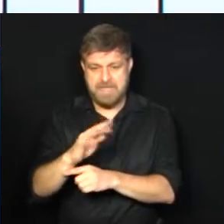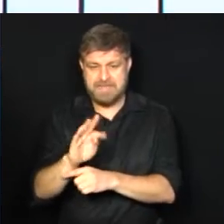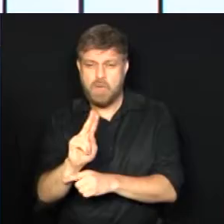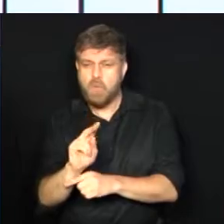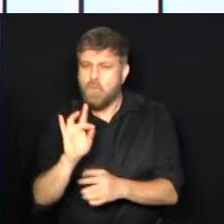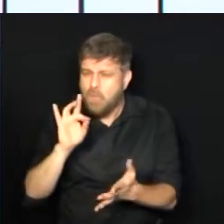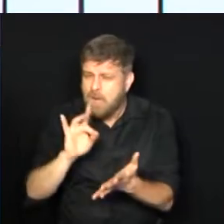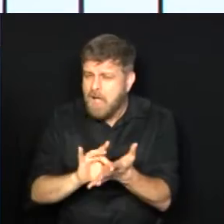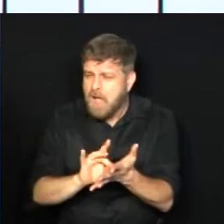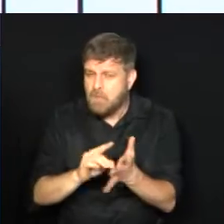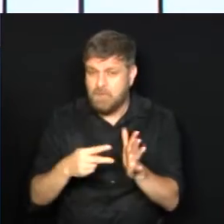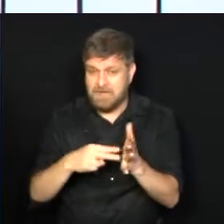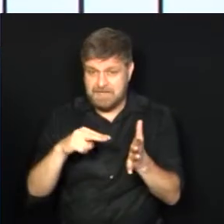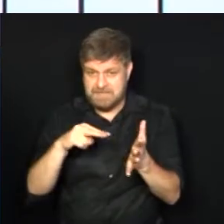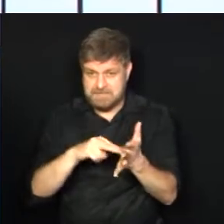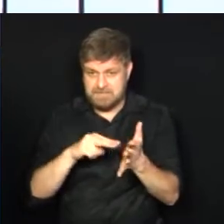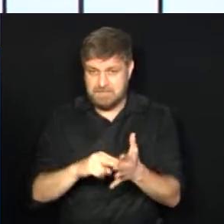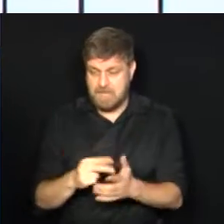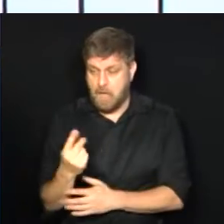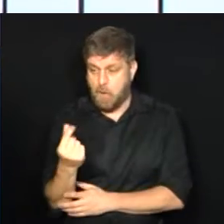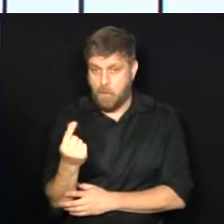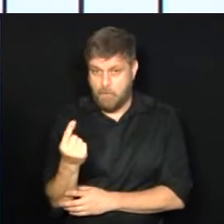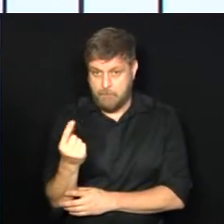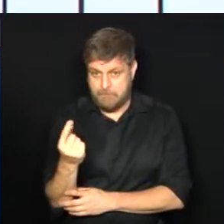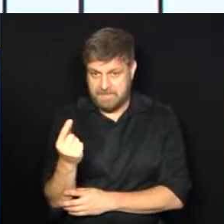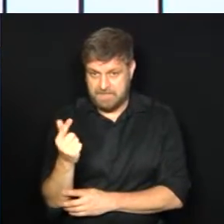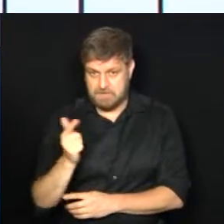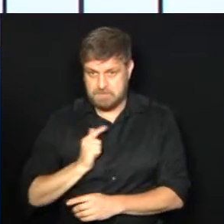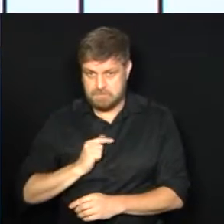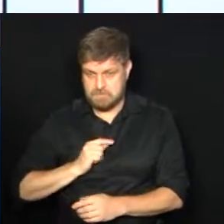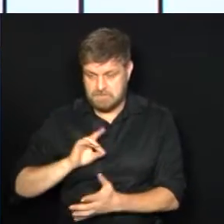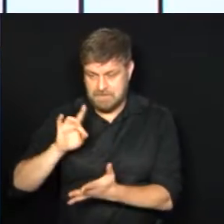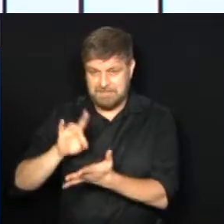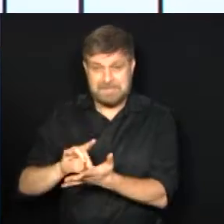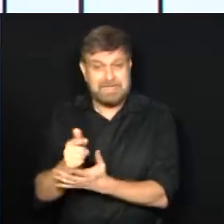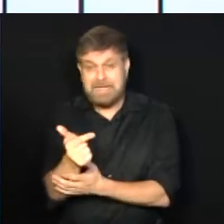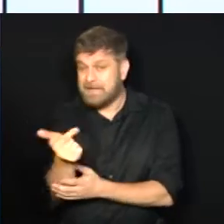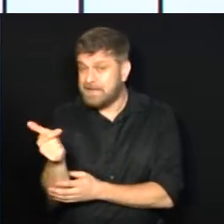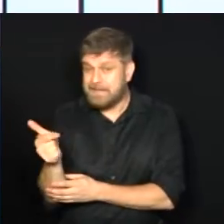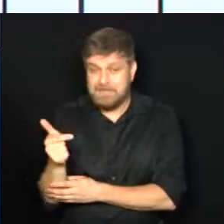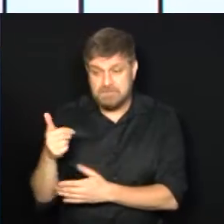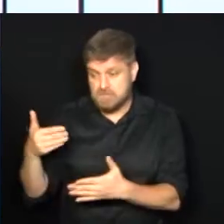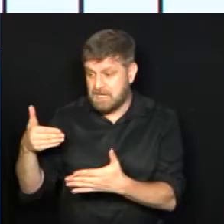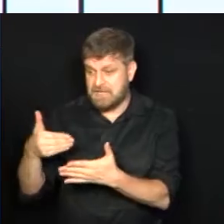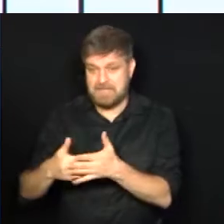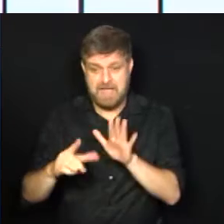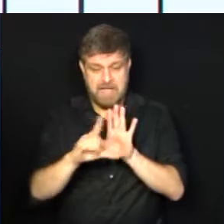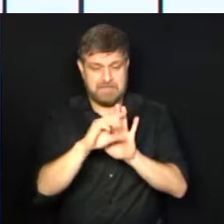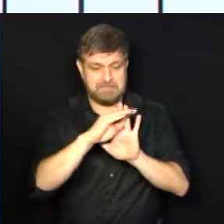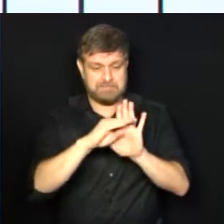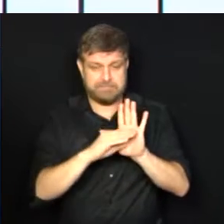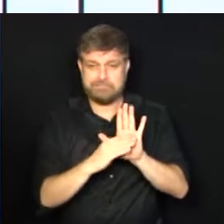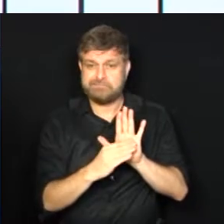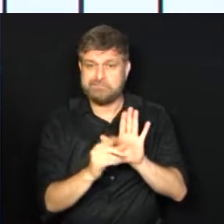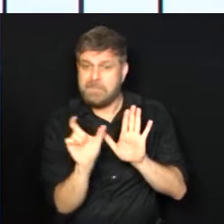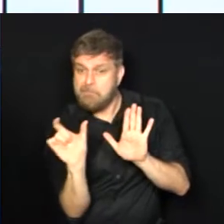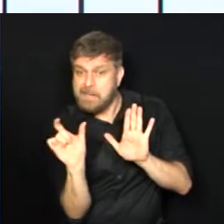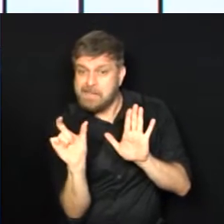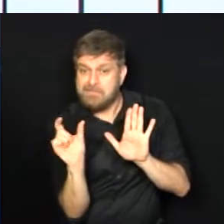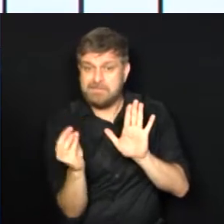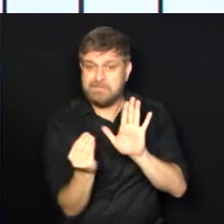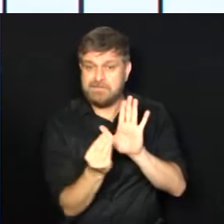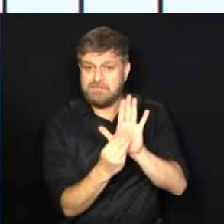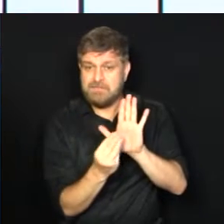mais o valor venal, uma definição que não existia até então na legislação aqui da nossa cidade,